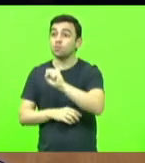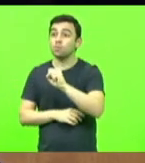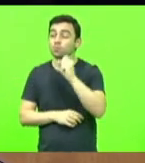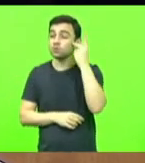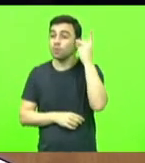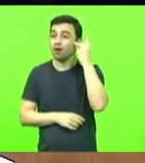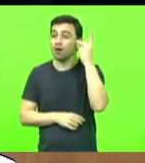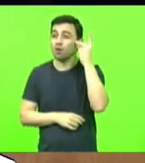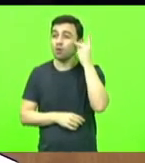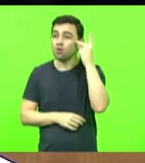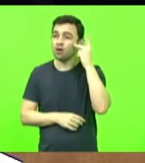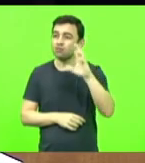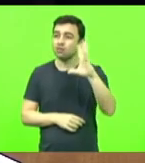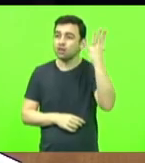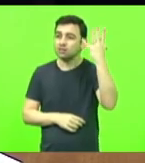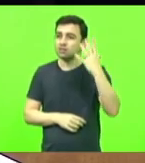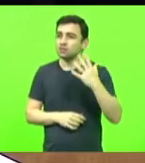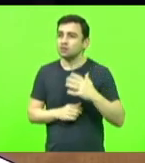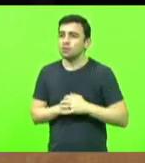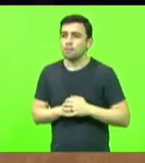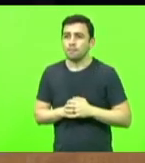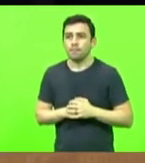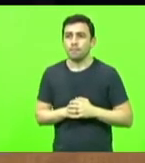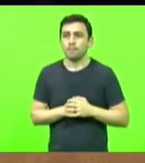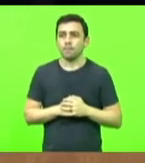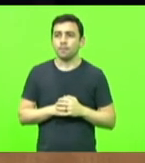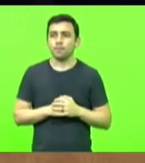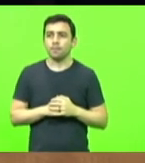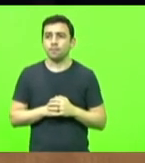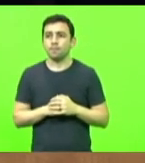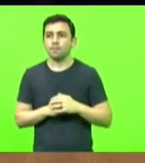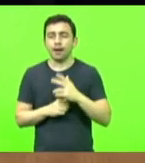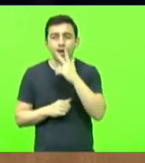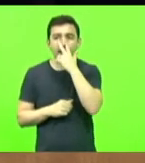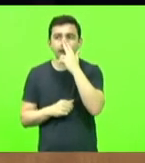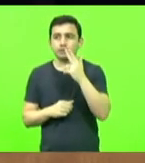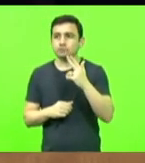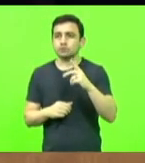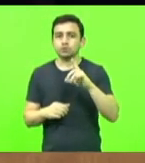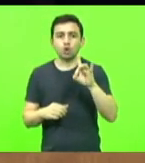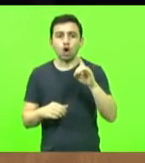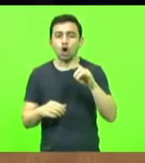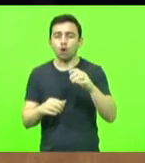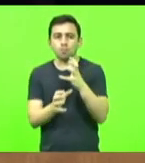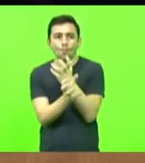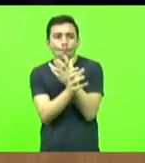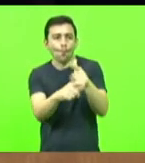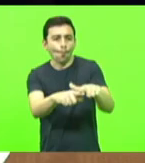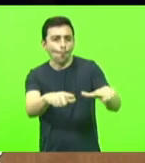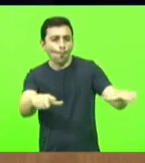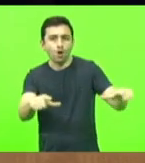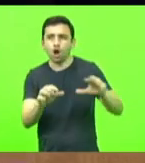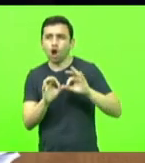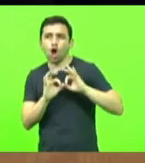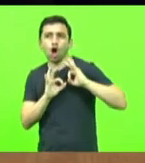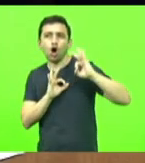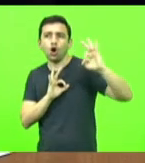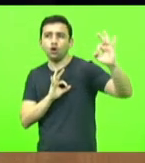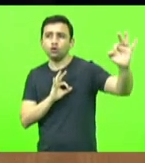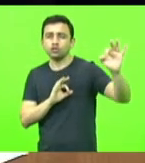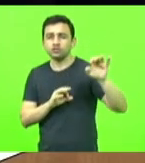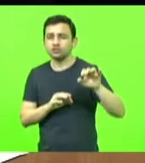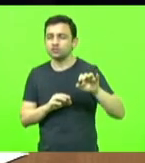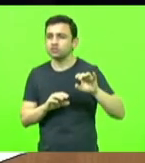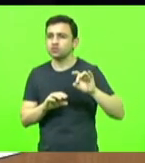fenômeno que parecia restrito a desertos muito distantes do Brasil. Deputado